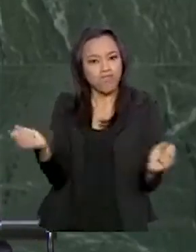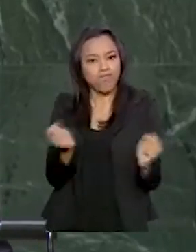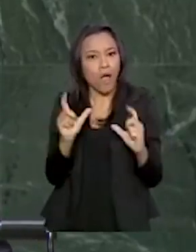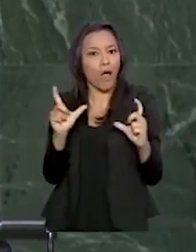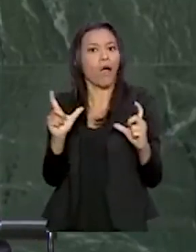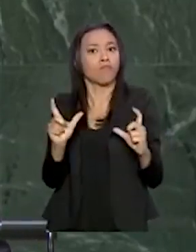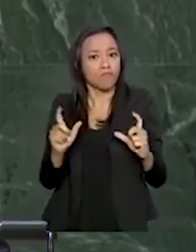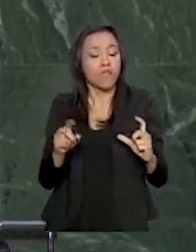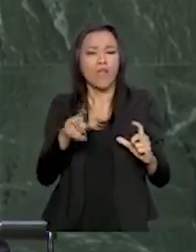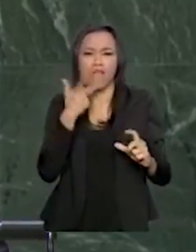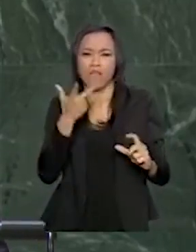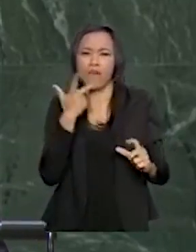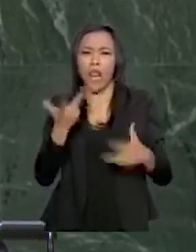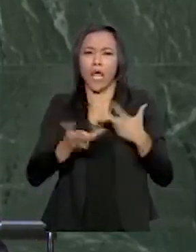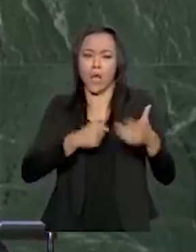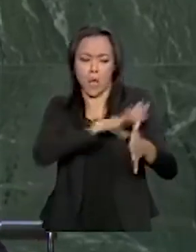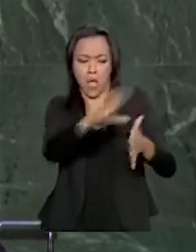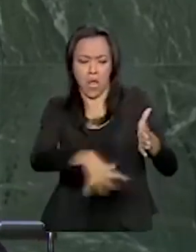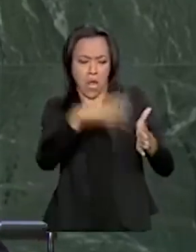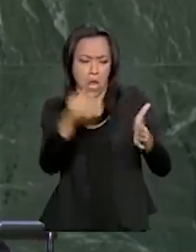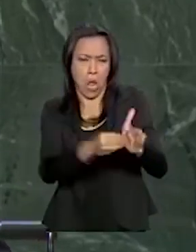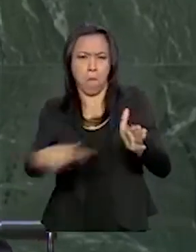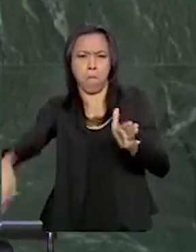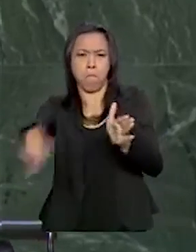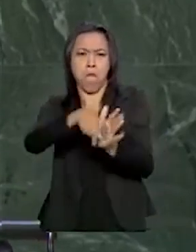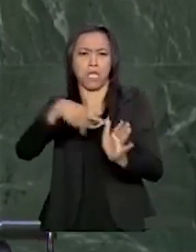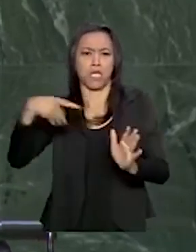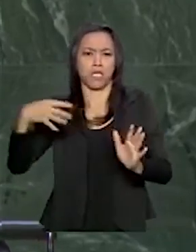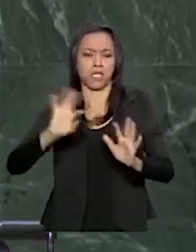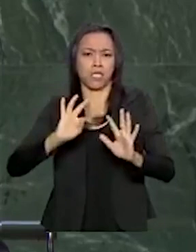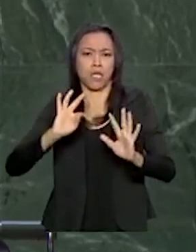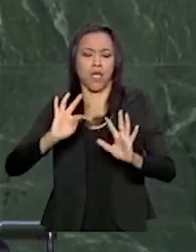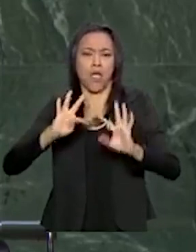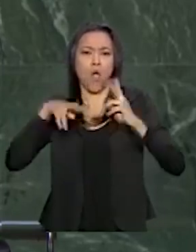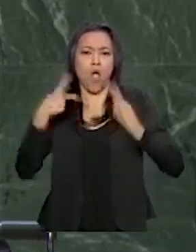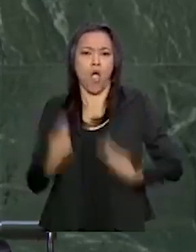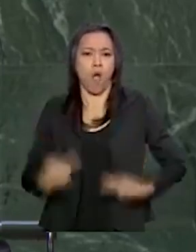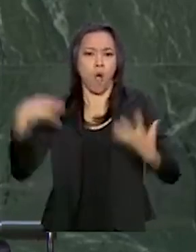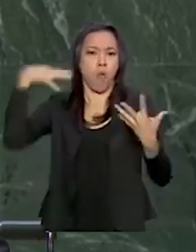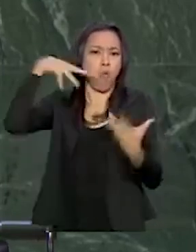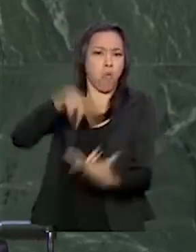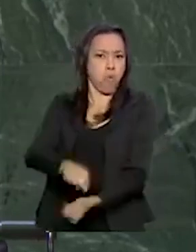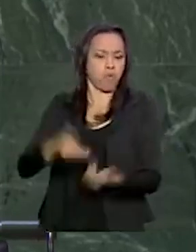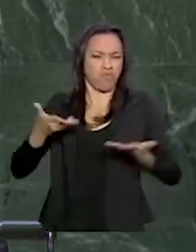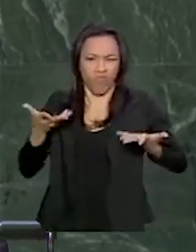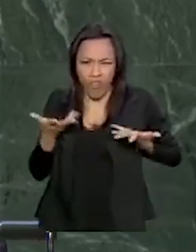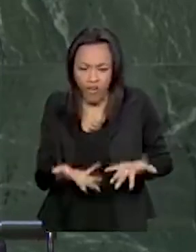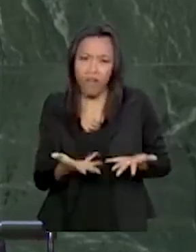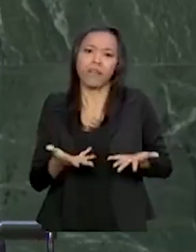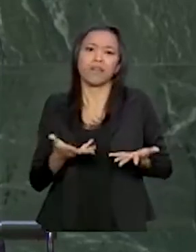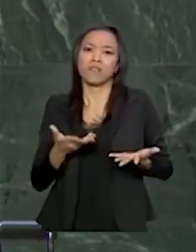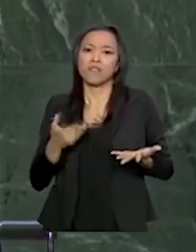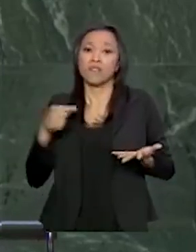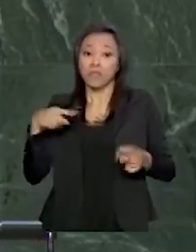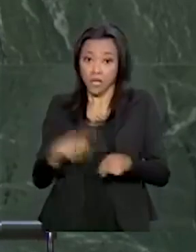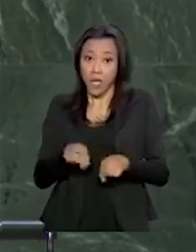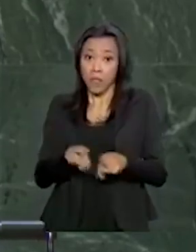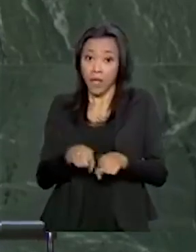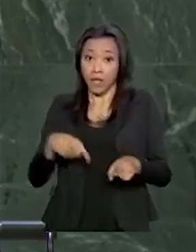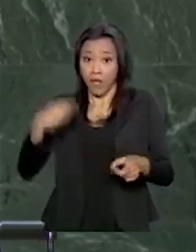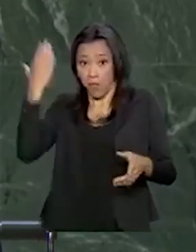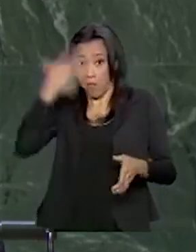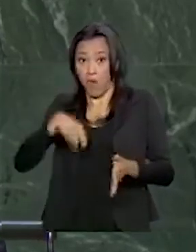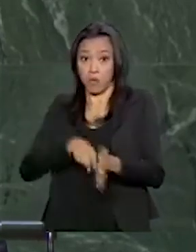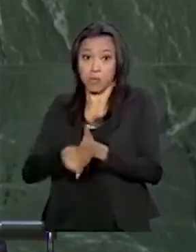dizer que a Amazônia é patrimônio da humanidade e um equívoco, como atestam os cientistas afirmar que a